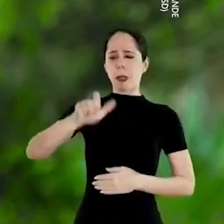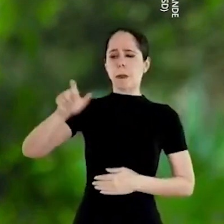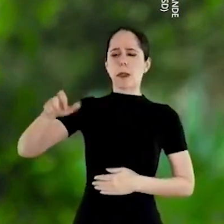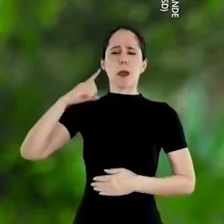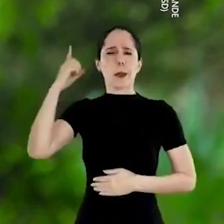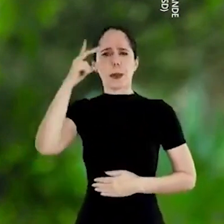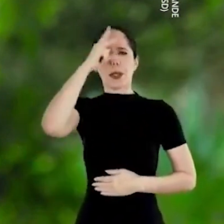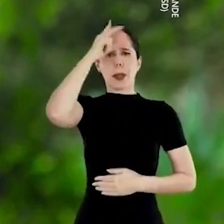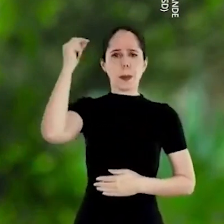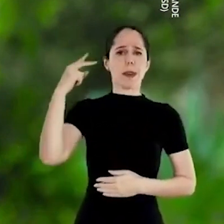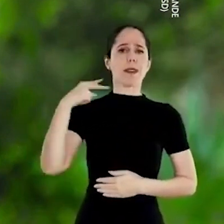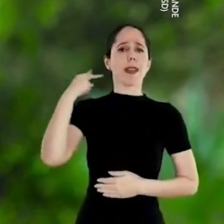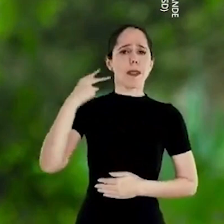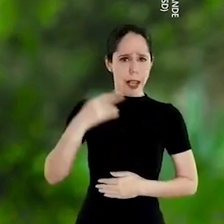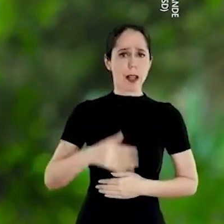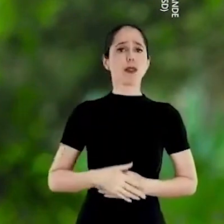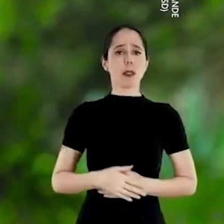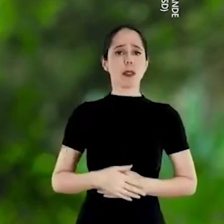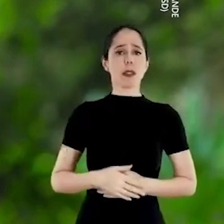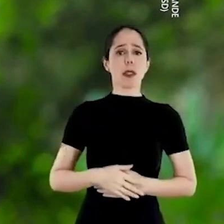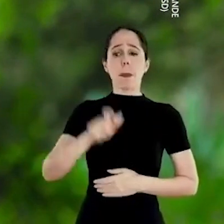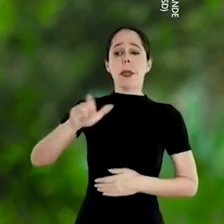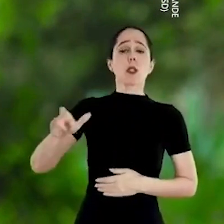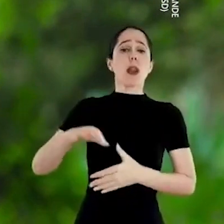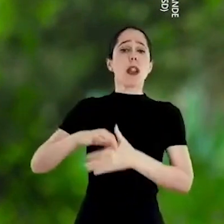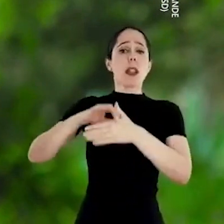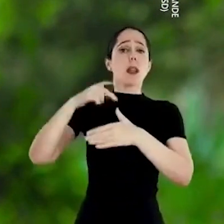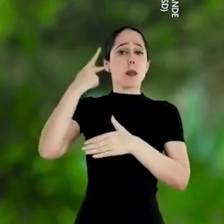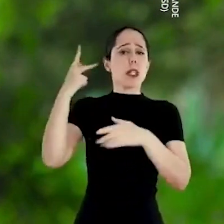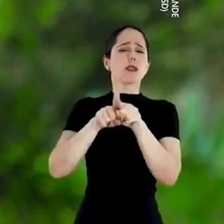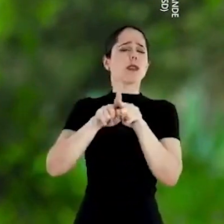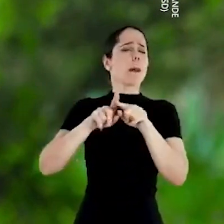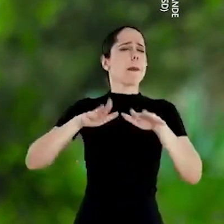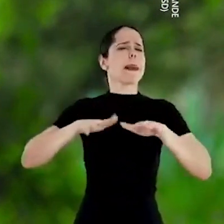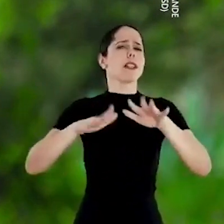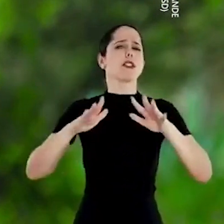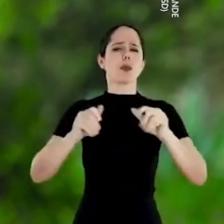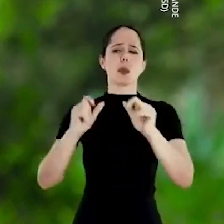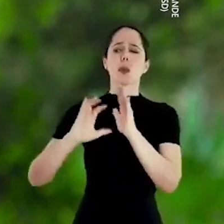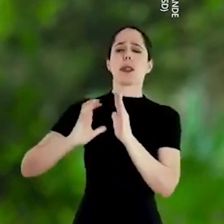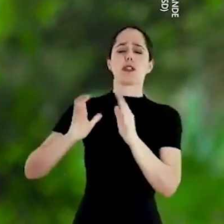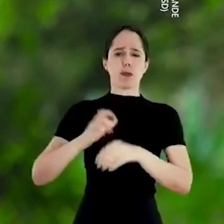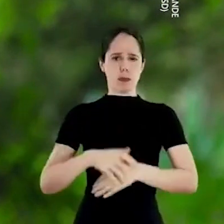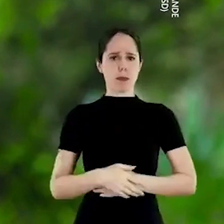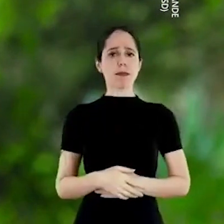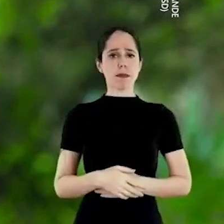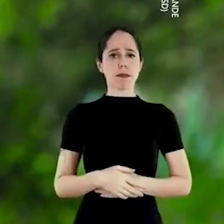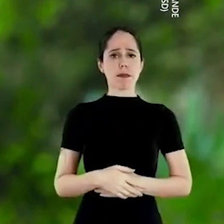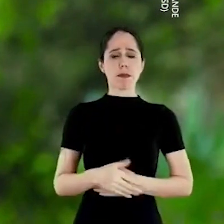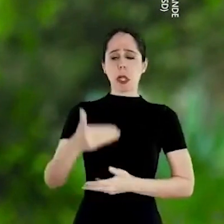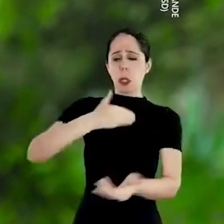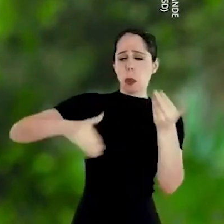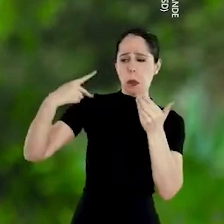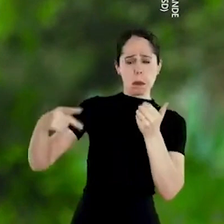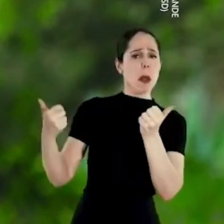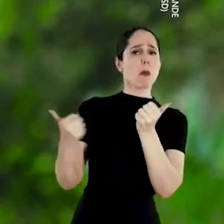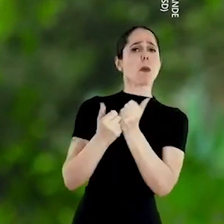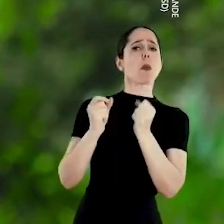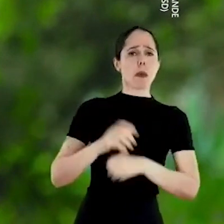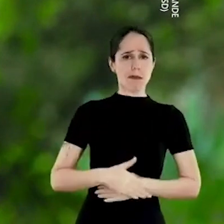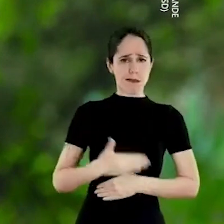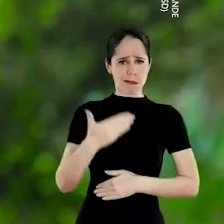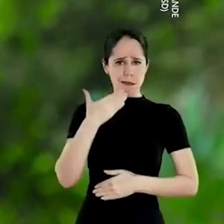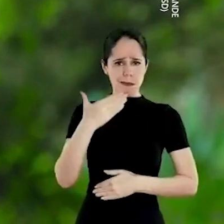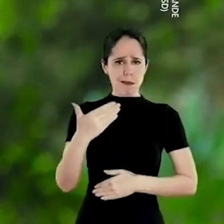Deputados, prefeitos, vereadores, lideranças políticas e militantes de todos os partidos. E que, em troca do seu apoio,